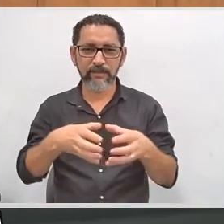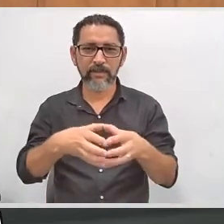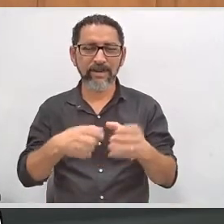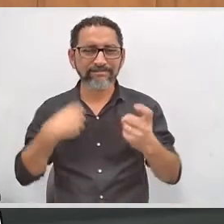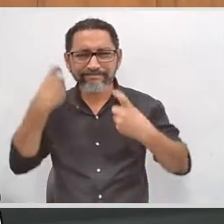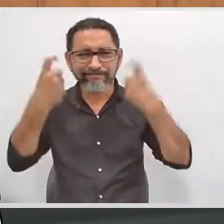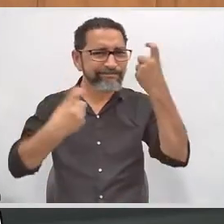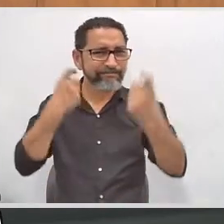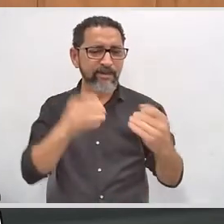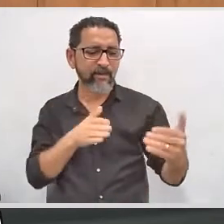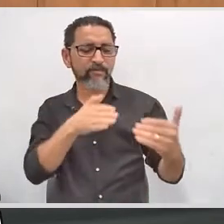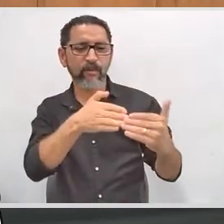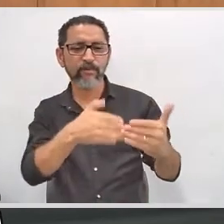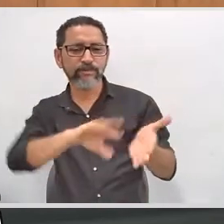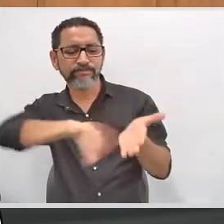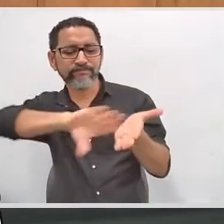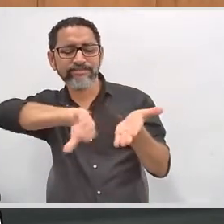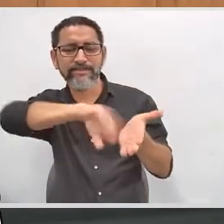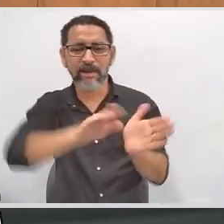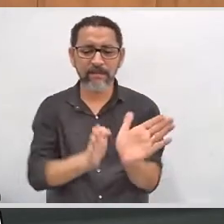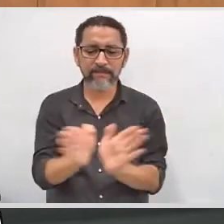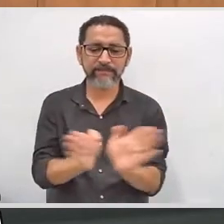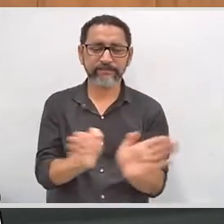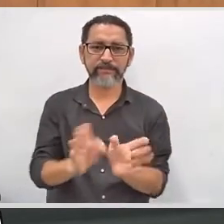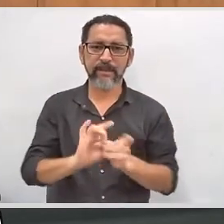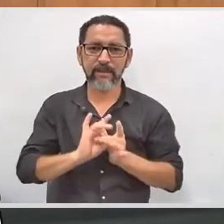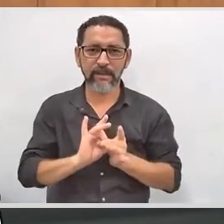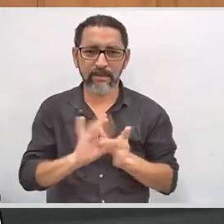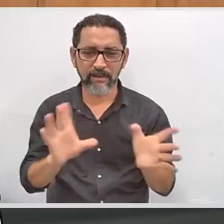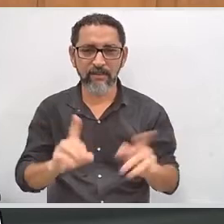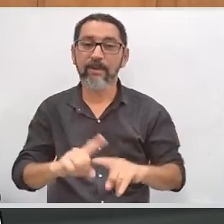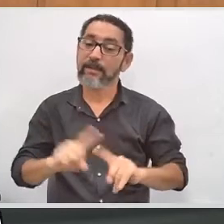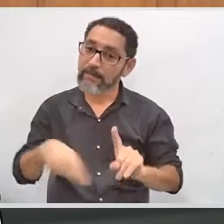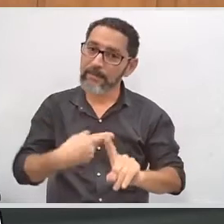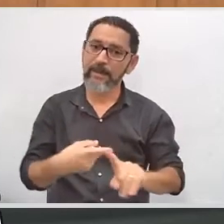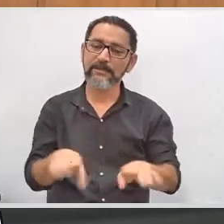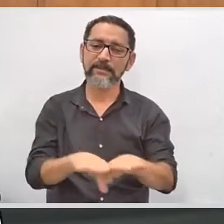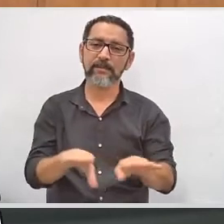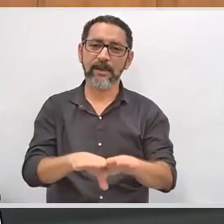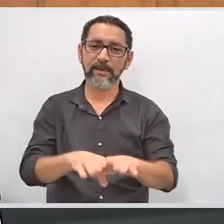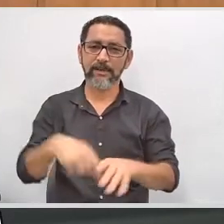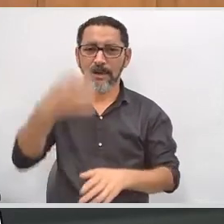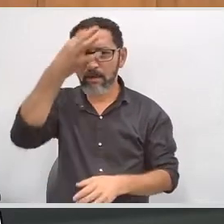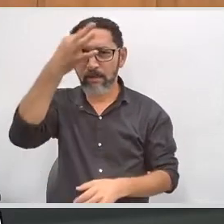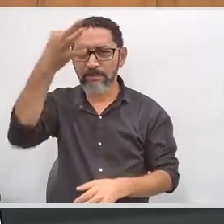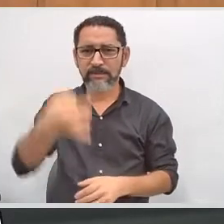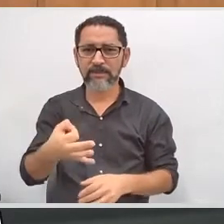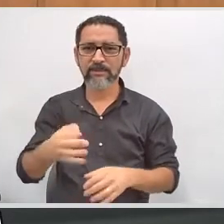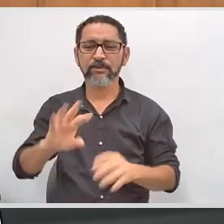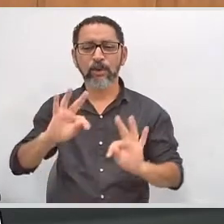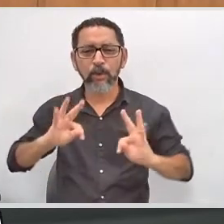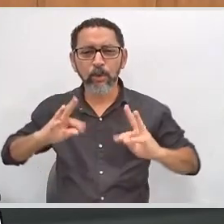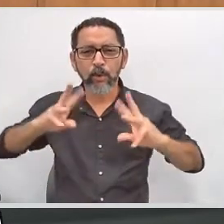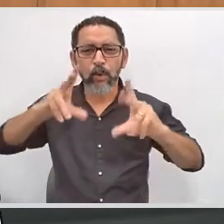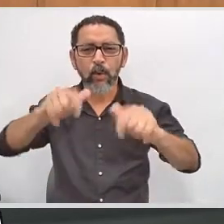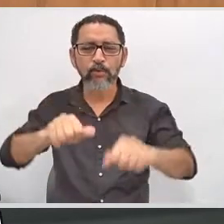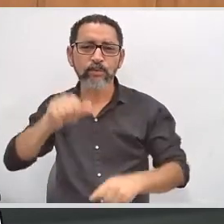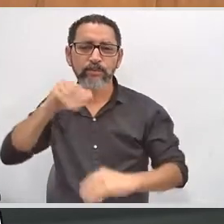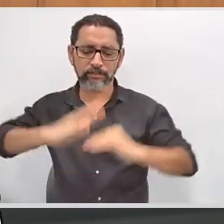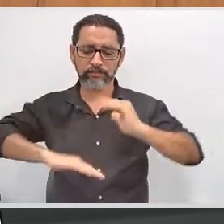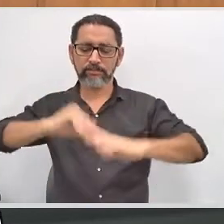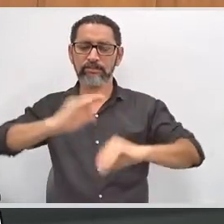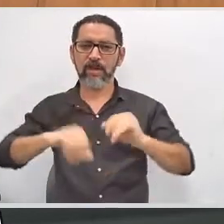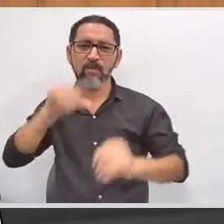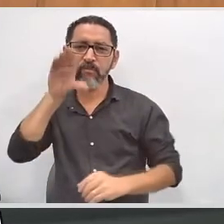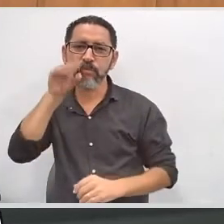aparentemente, mais se destaca, mas também se preocupa na conscientização dos servidores, nesse trabalho